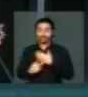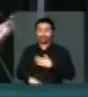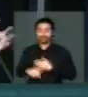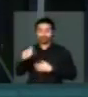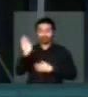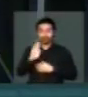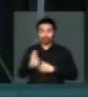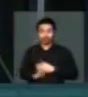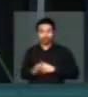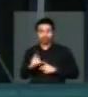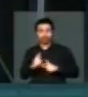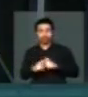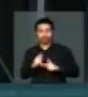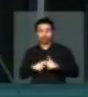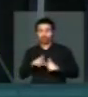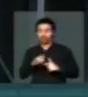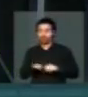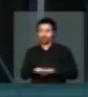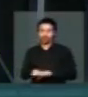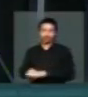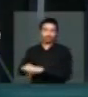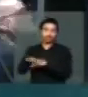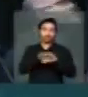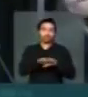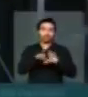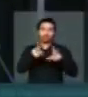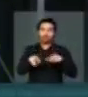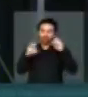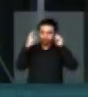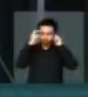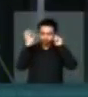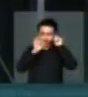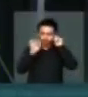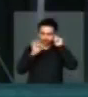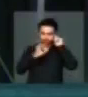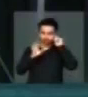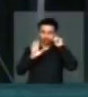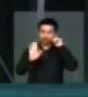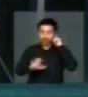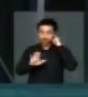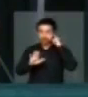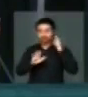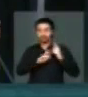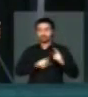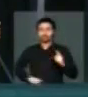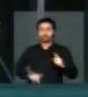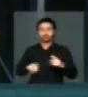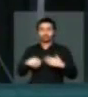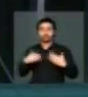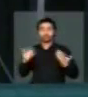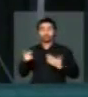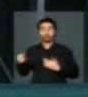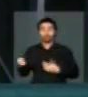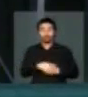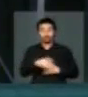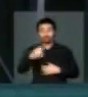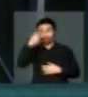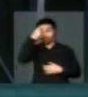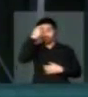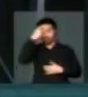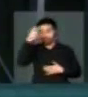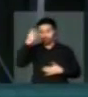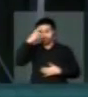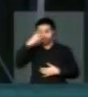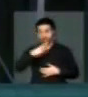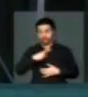que não vai uniformizar a cultura nem determiná-la, para que essa nova consciência emancipatória